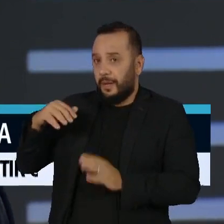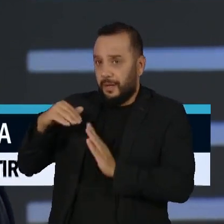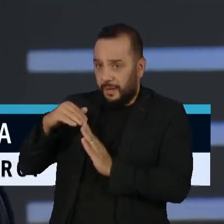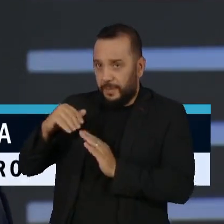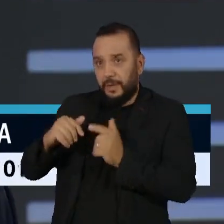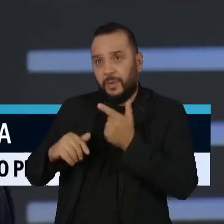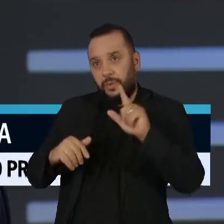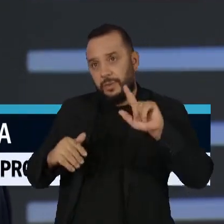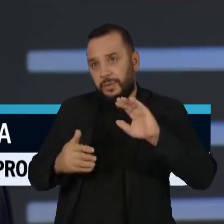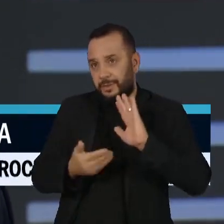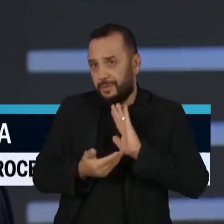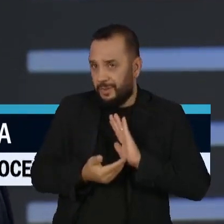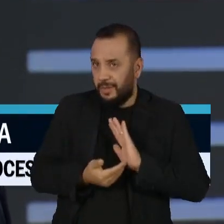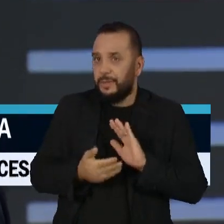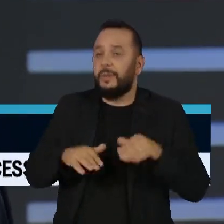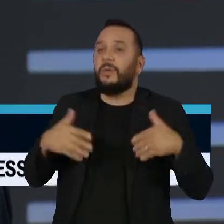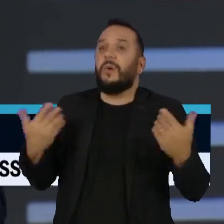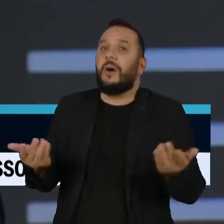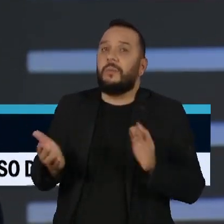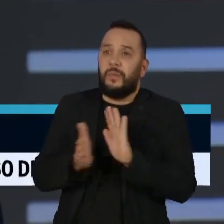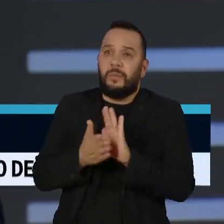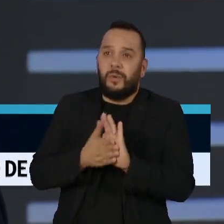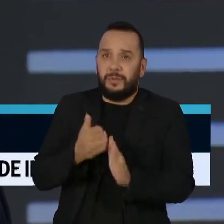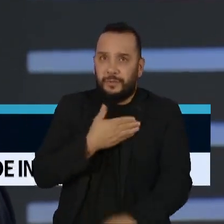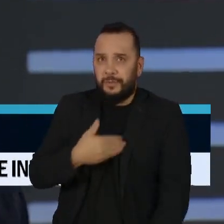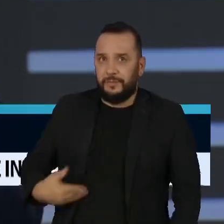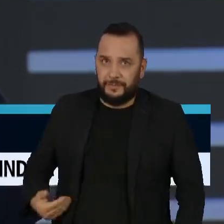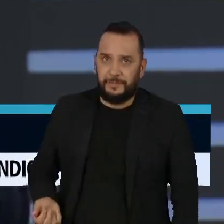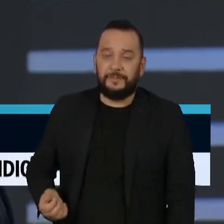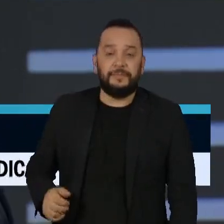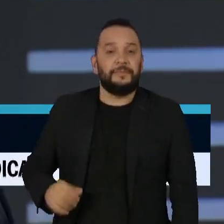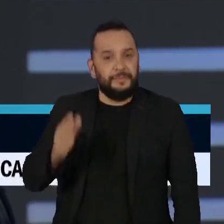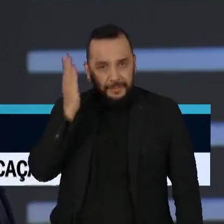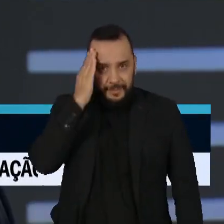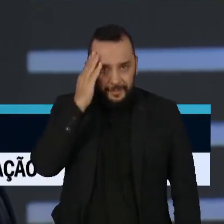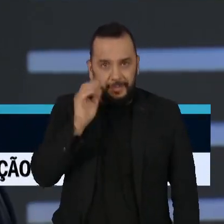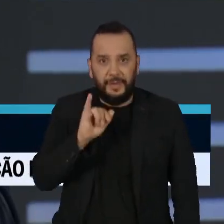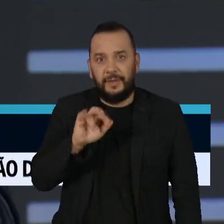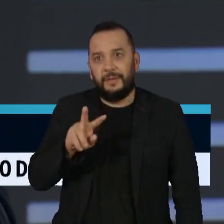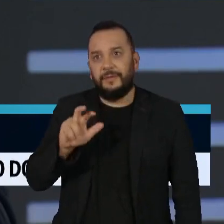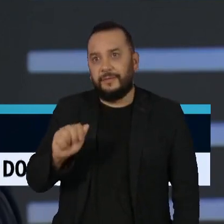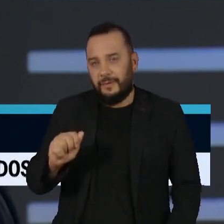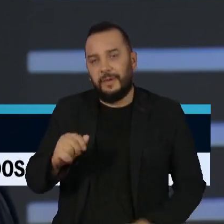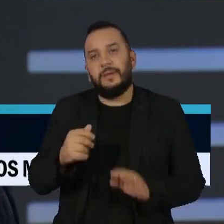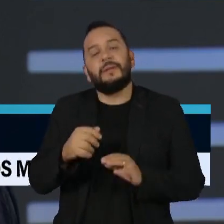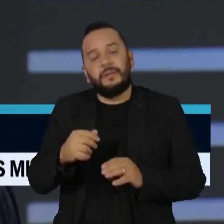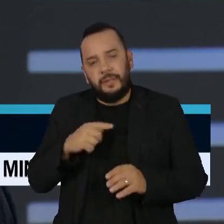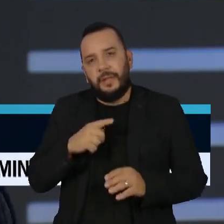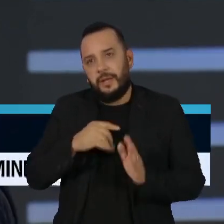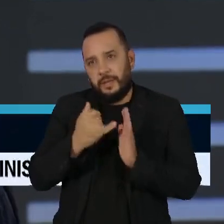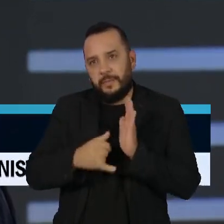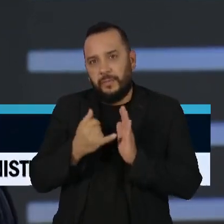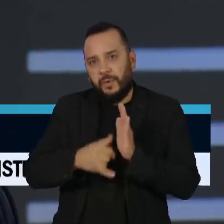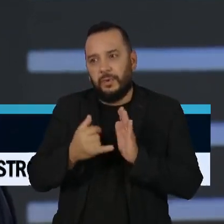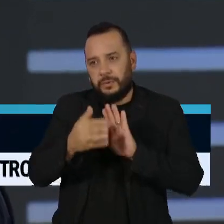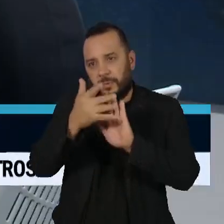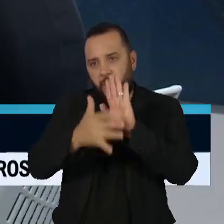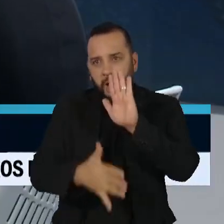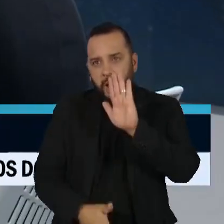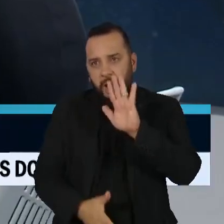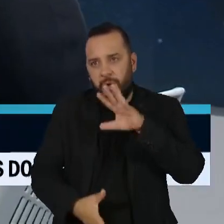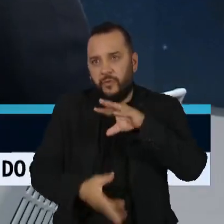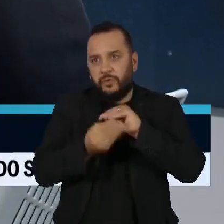proposta do governo? Você sabe que é um IVA que vai fundir os impostos, que tem um patamar, que eles estão falando, em